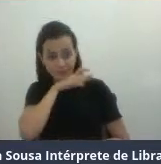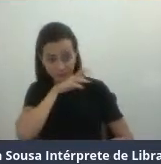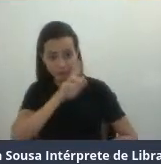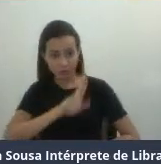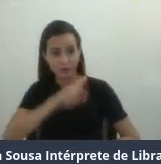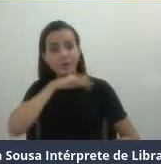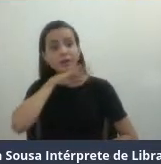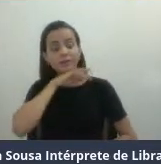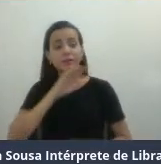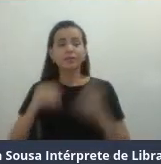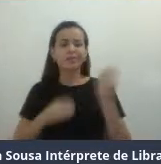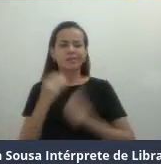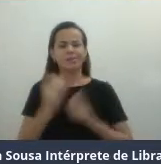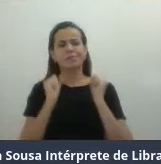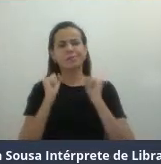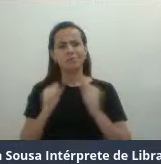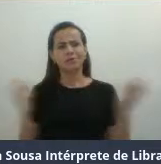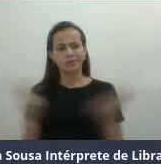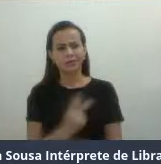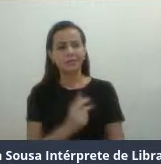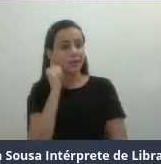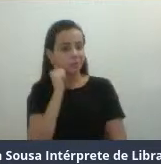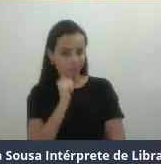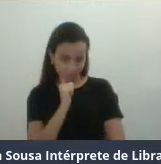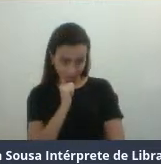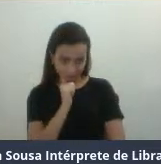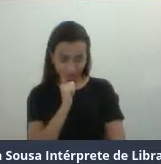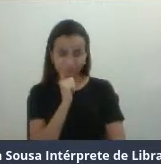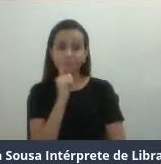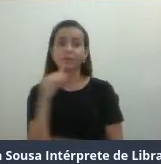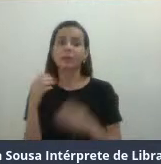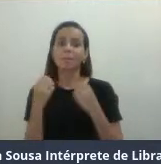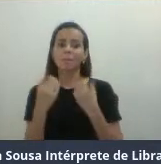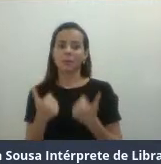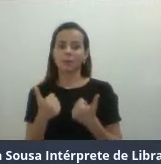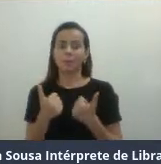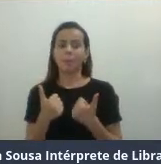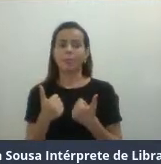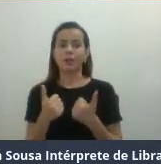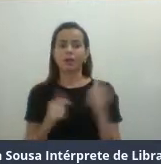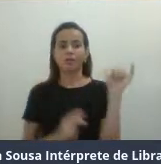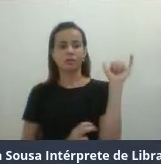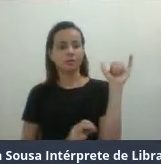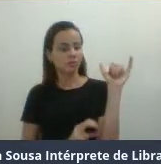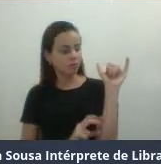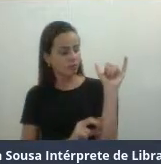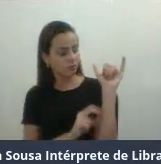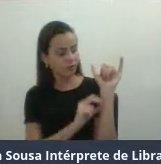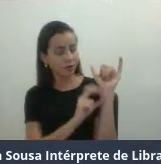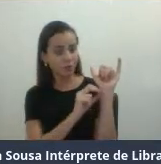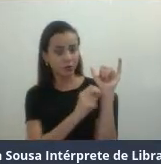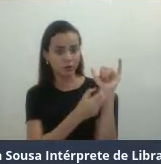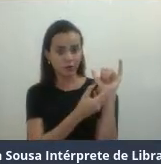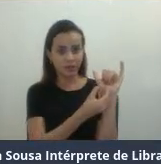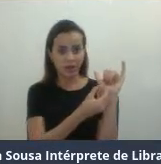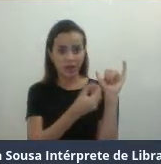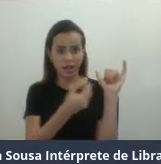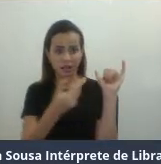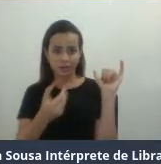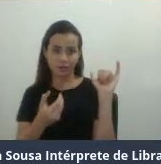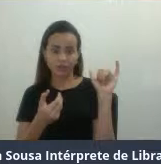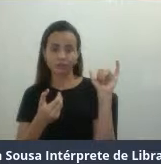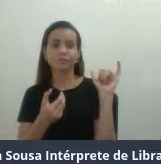como que isso poderia acontecer para mulheres? Bom, o ovário, ele poderia ser retirado. Então, aqui a gente está vendo,